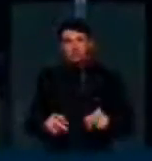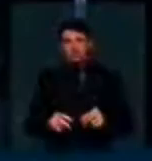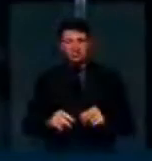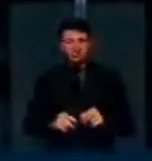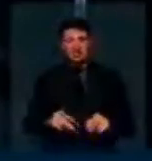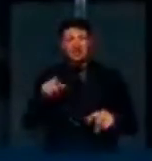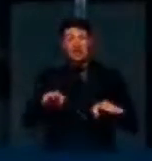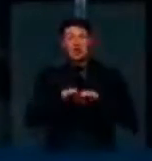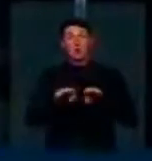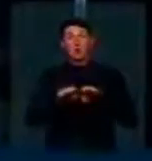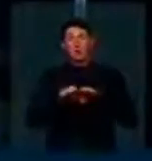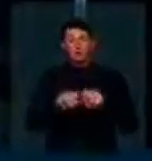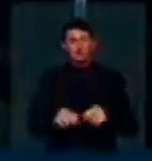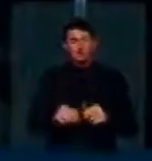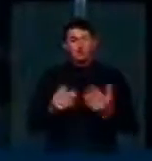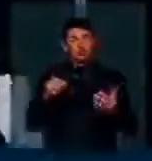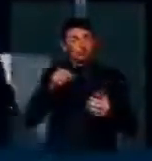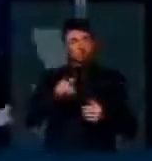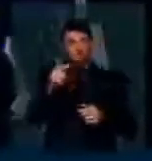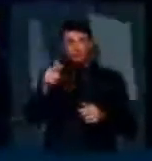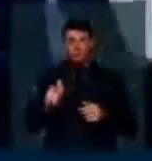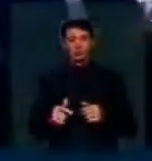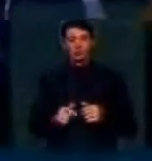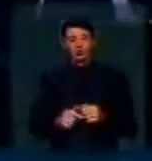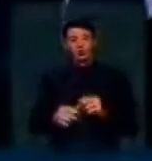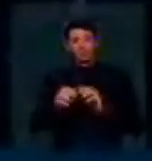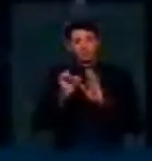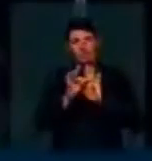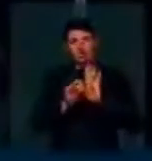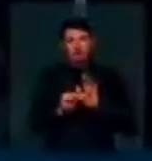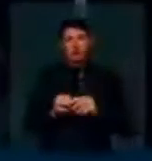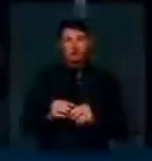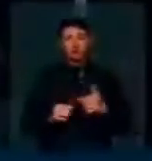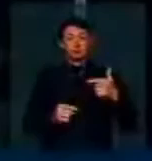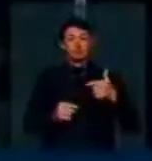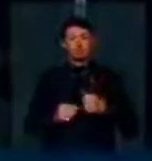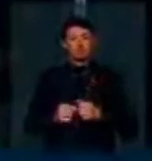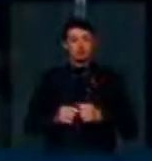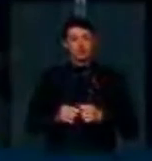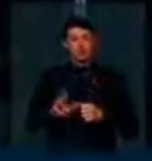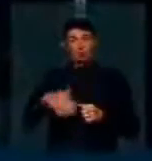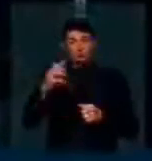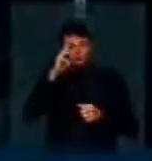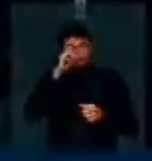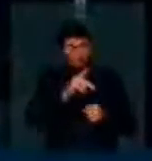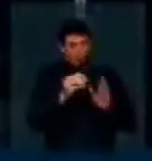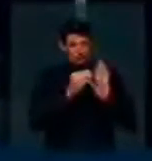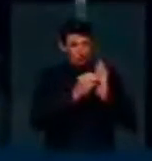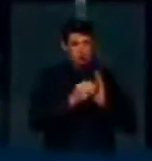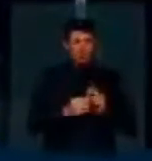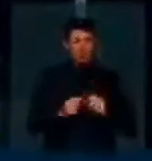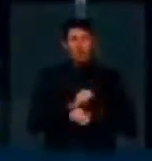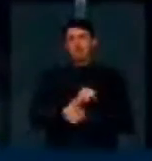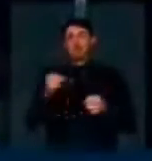é igualitária. Então isso não está escrito no seu texto. Em segundo lugar, no momento que vossa excelência coloca a